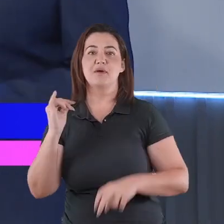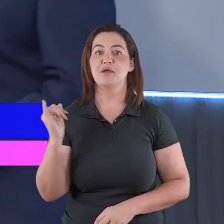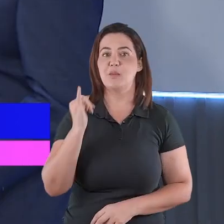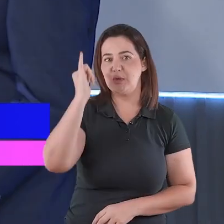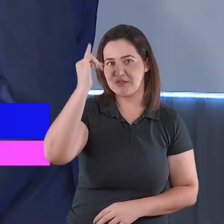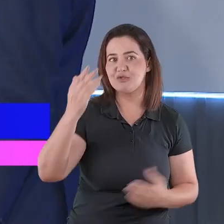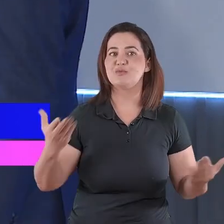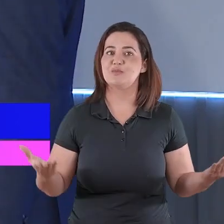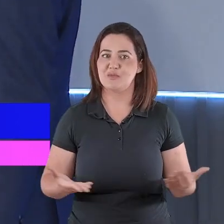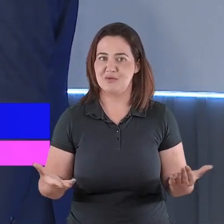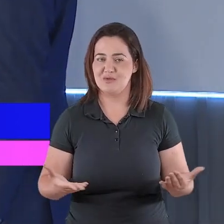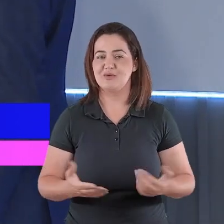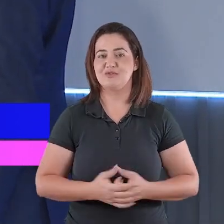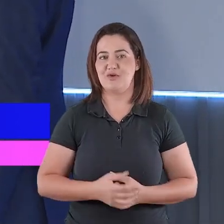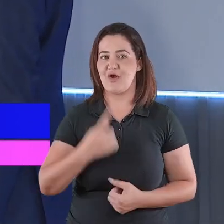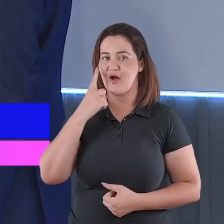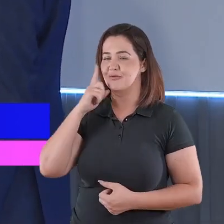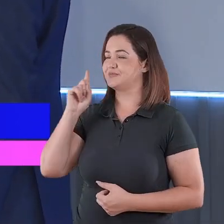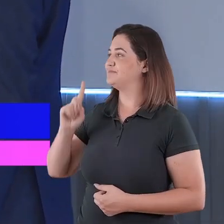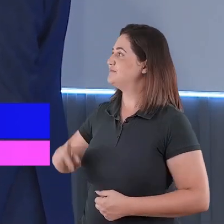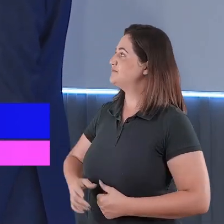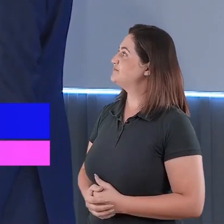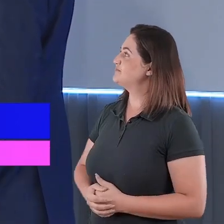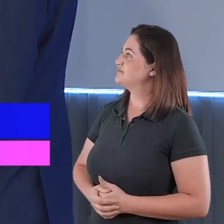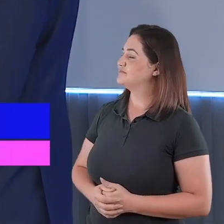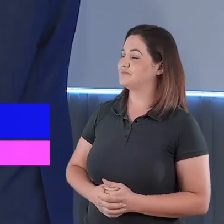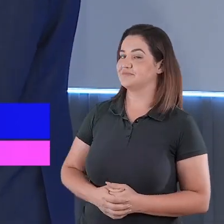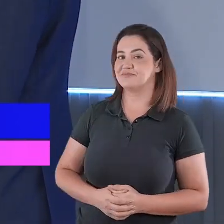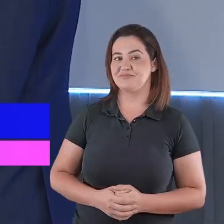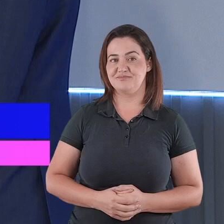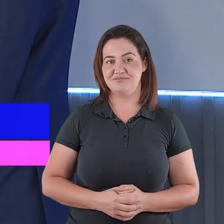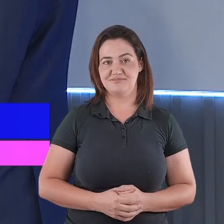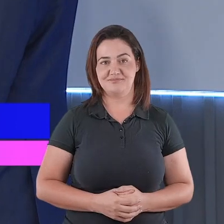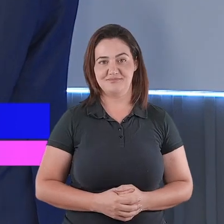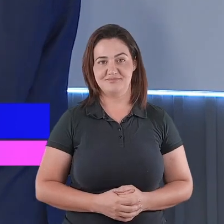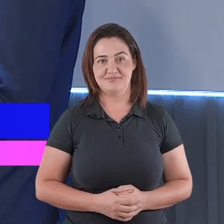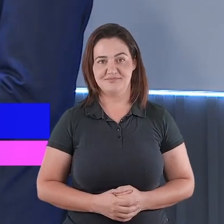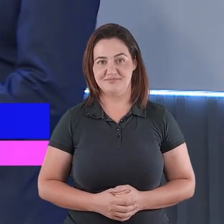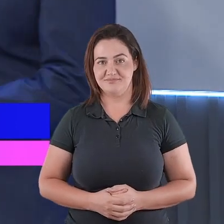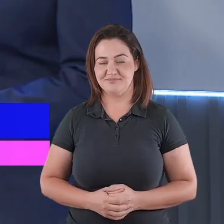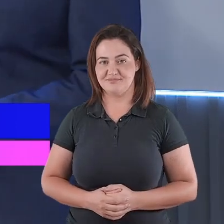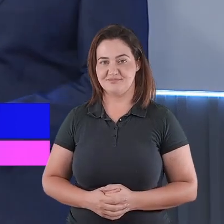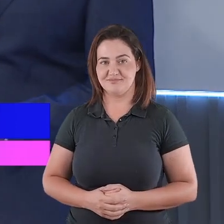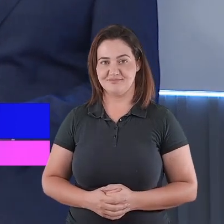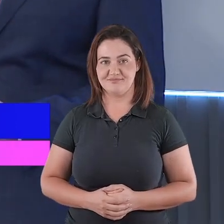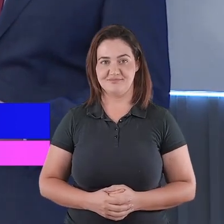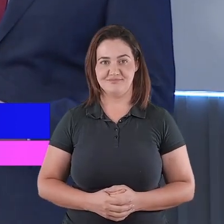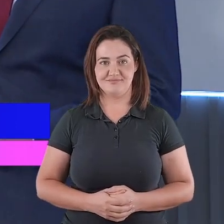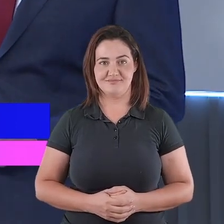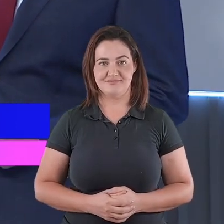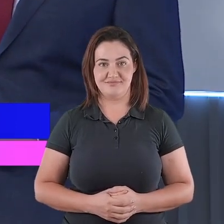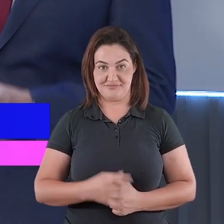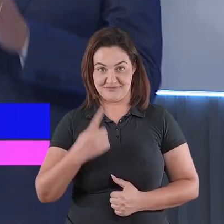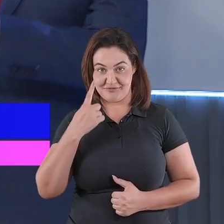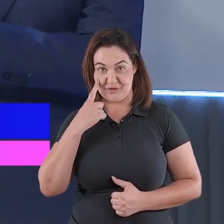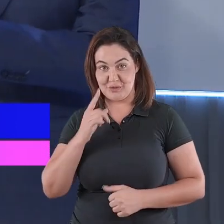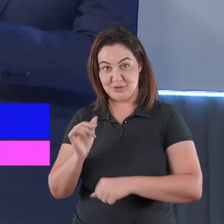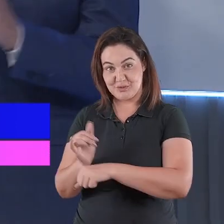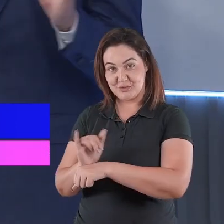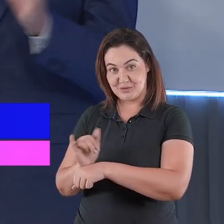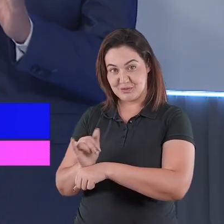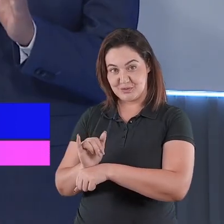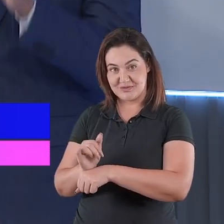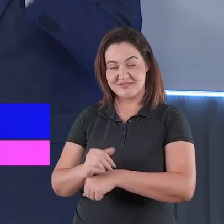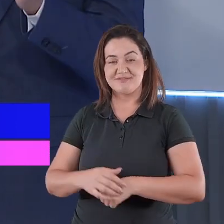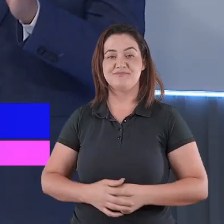quais estamos vivendo. Então, aqui o nosso canal no YouTube, é youtube.com barra Arena do Futuro NT. NT de